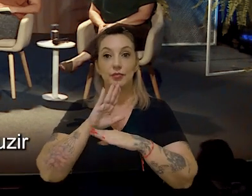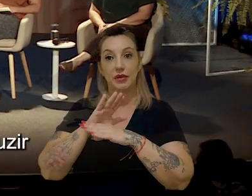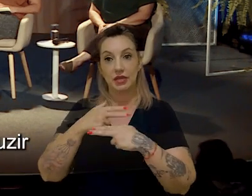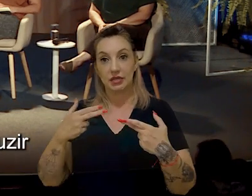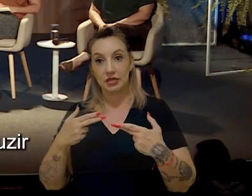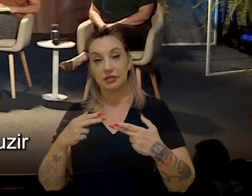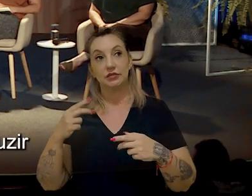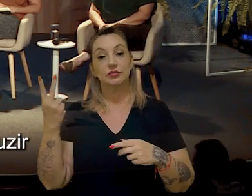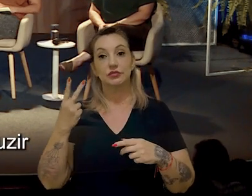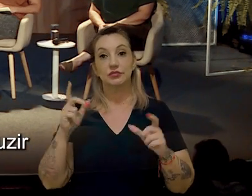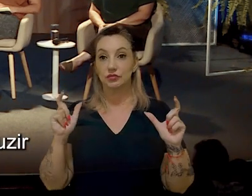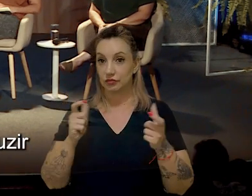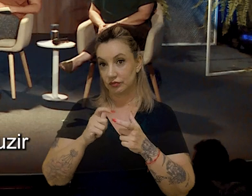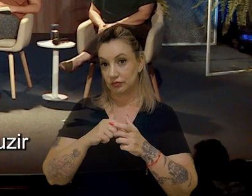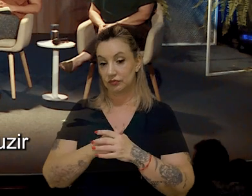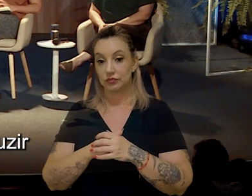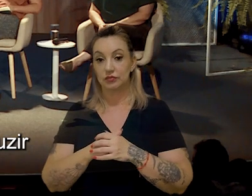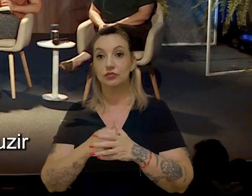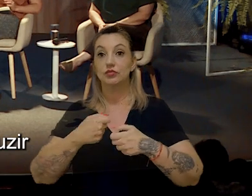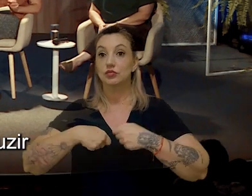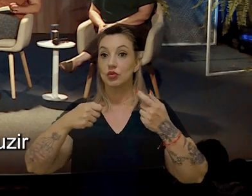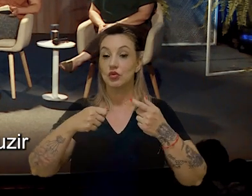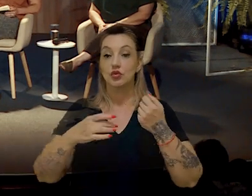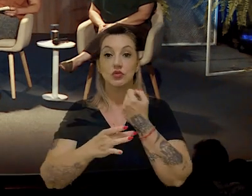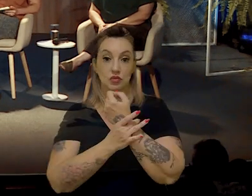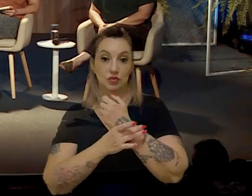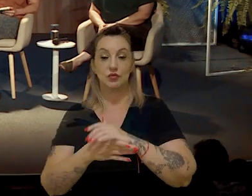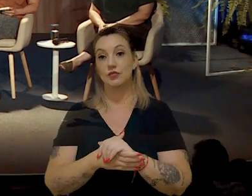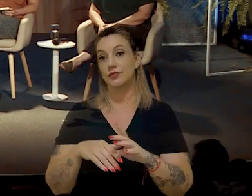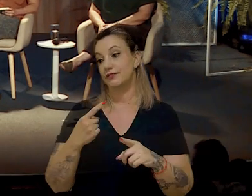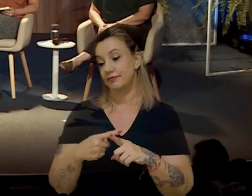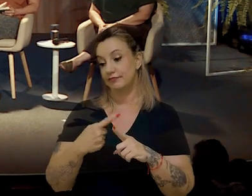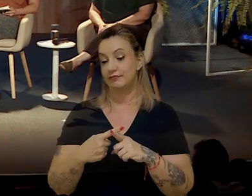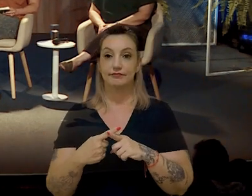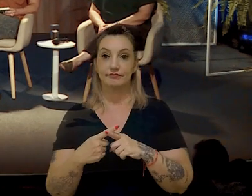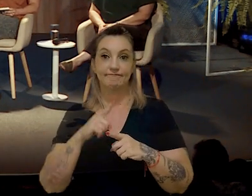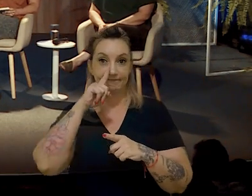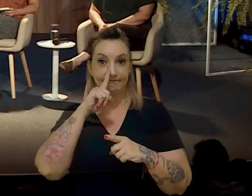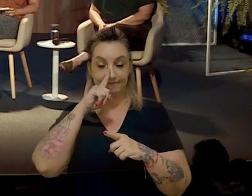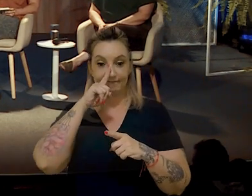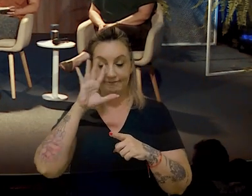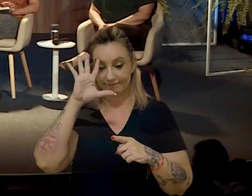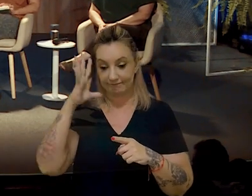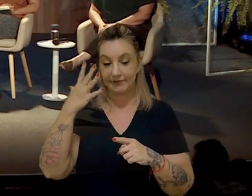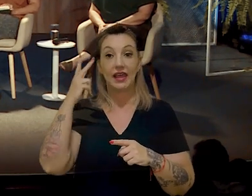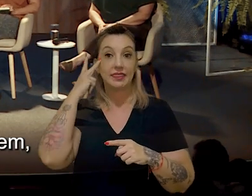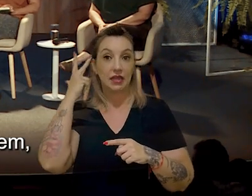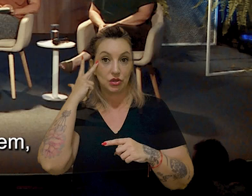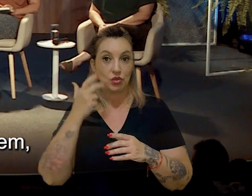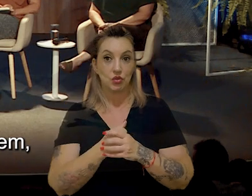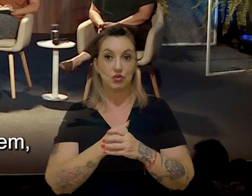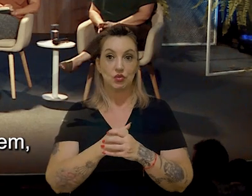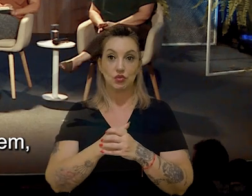secundário de reduzir custos de seguro. Porque risco climático, riscos naturais,